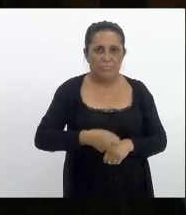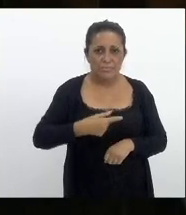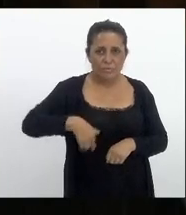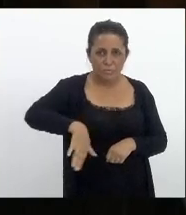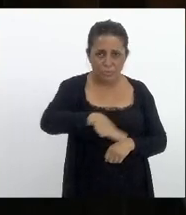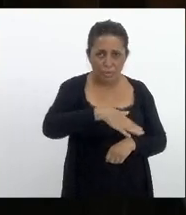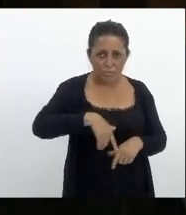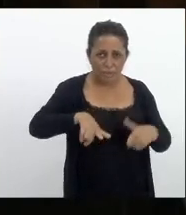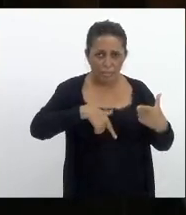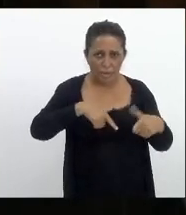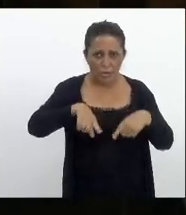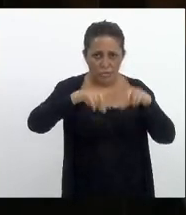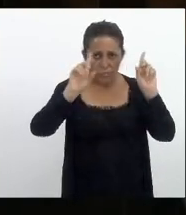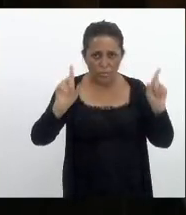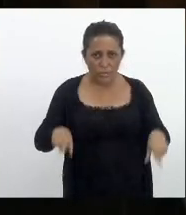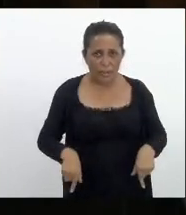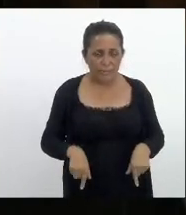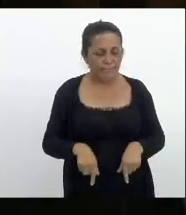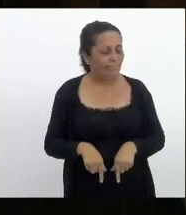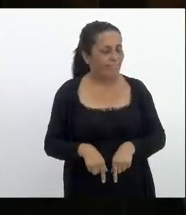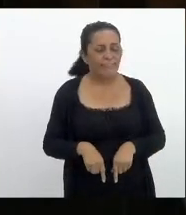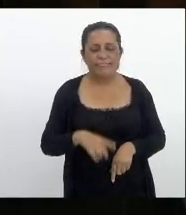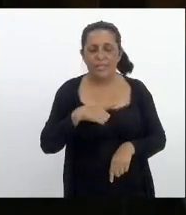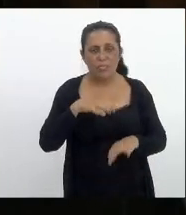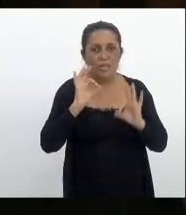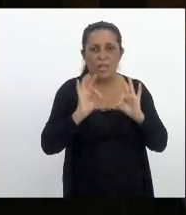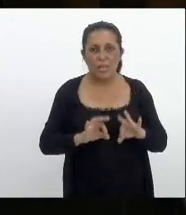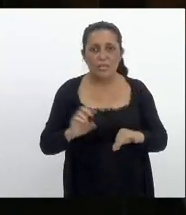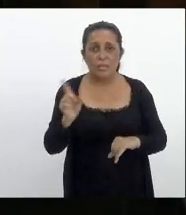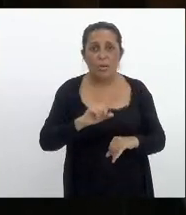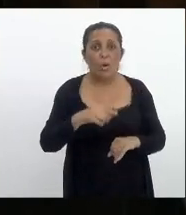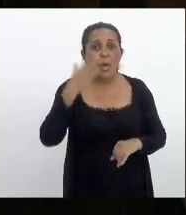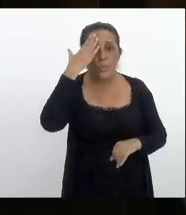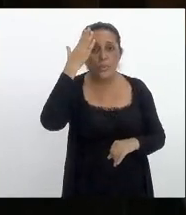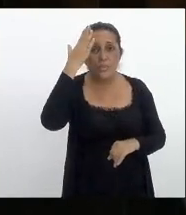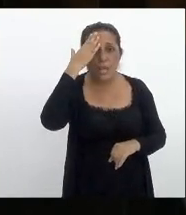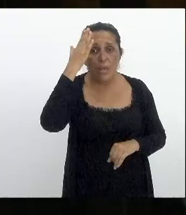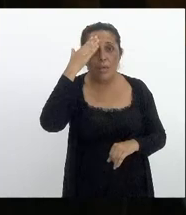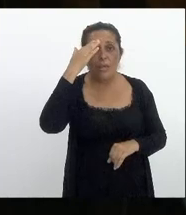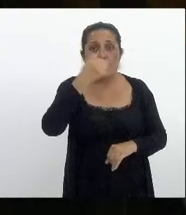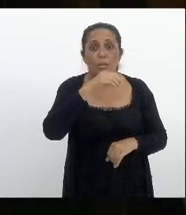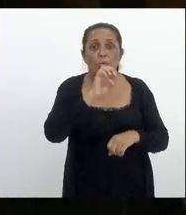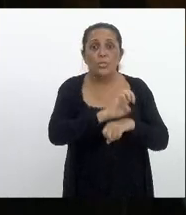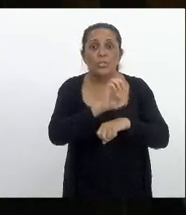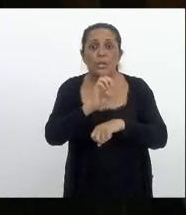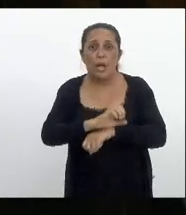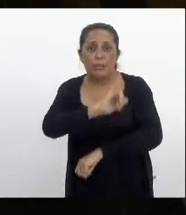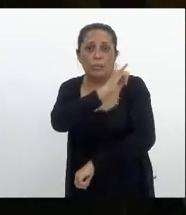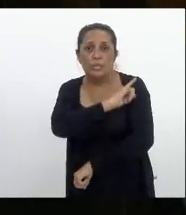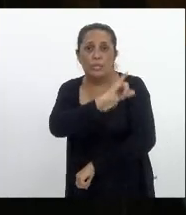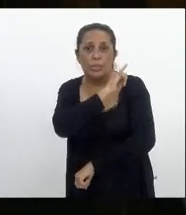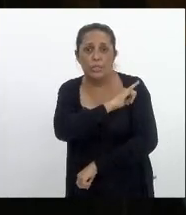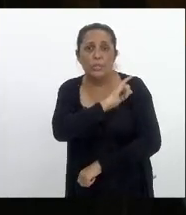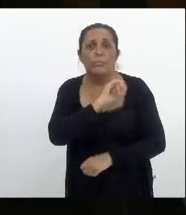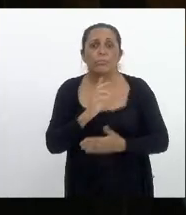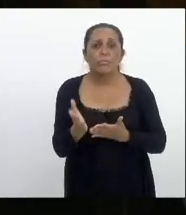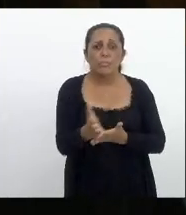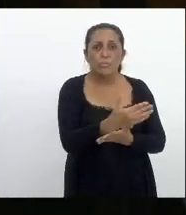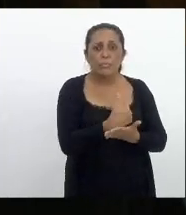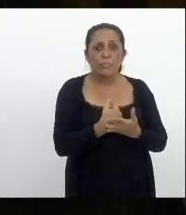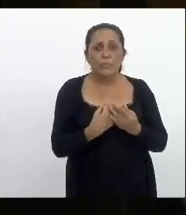trabalhadores porque mesmo sabendo que o Estado está passando por recuperação fiscal